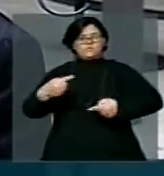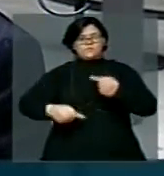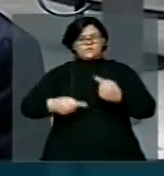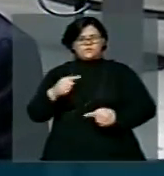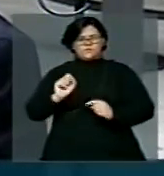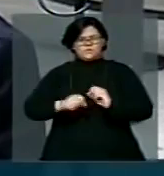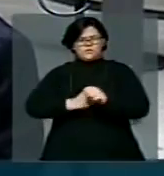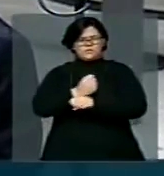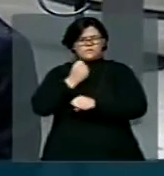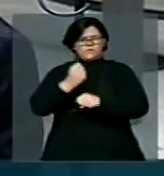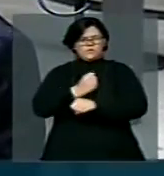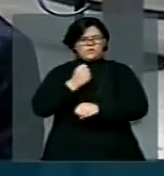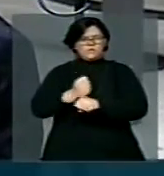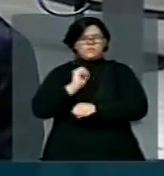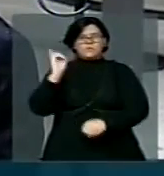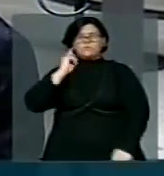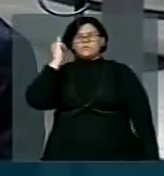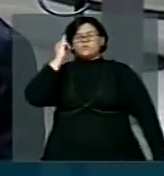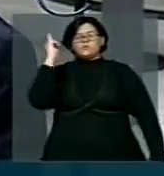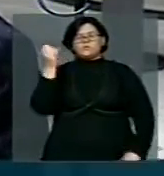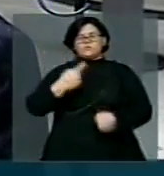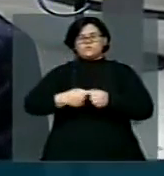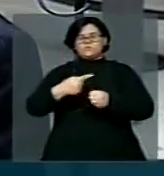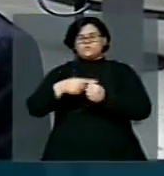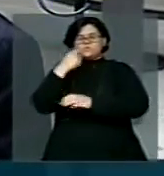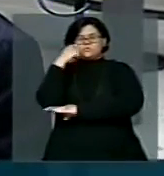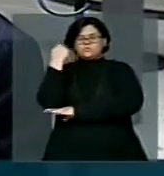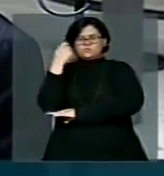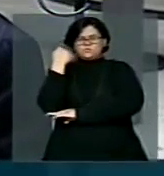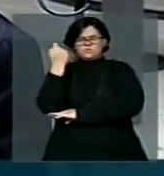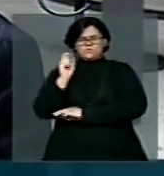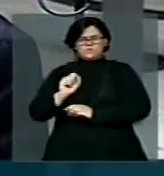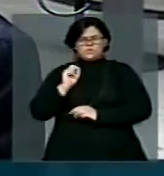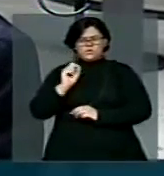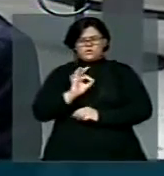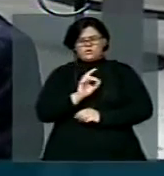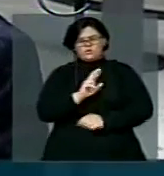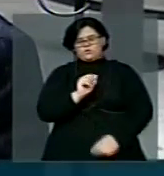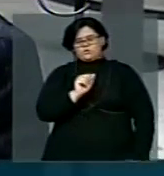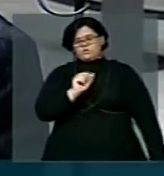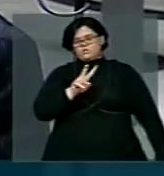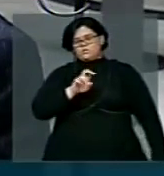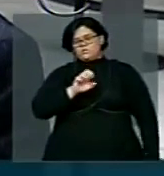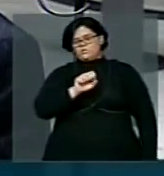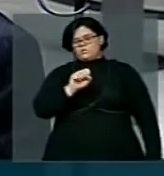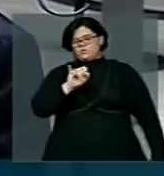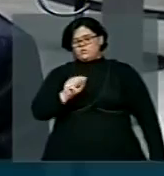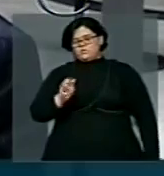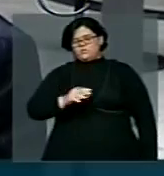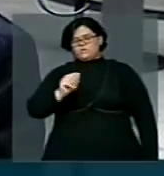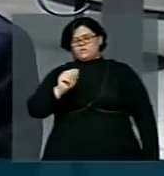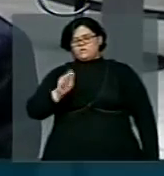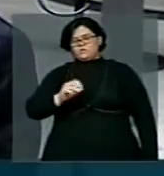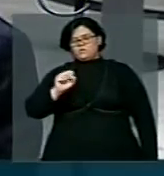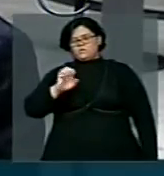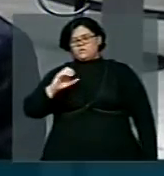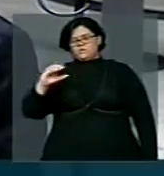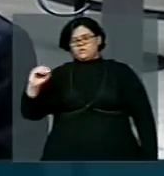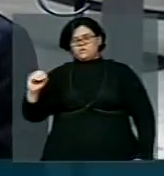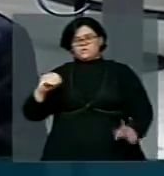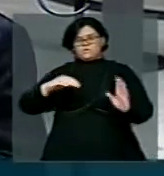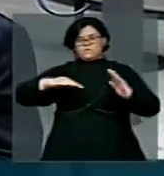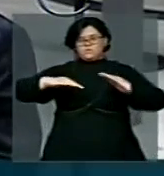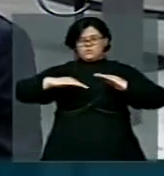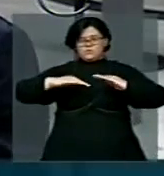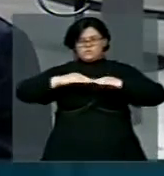obra importante no Rio Grande do Sul, que atravessia a seco entre Rio Grande e São José do Norte. Para quem não conhece, a